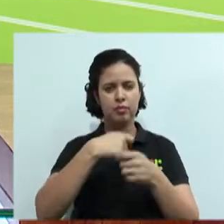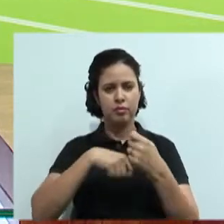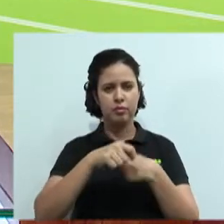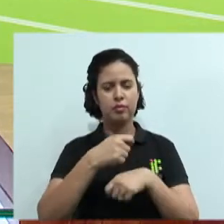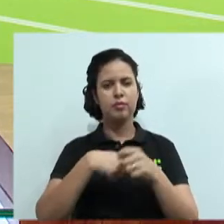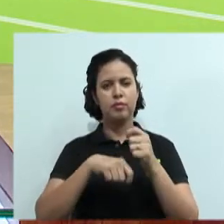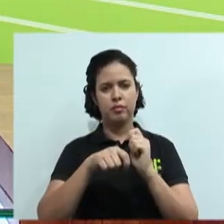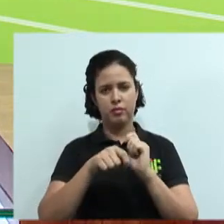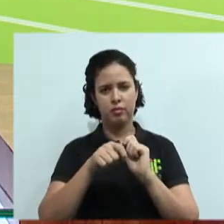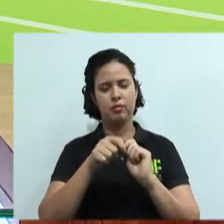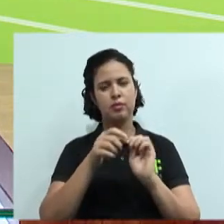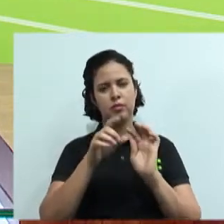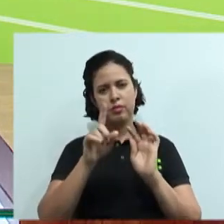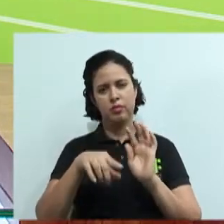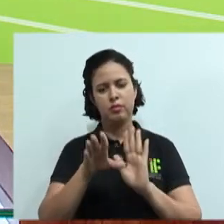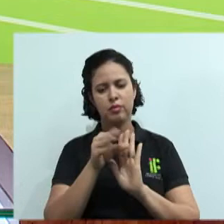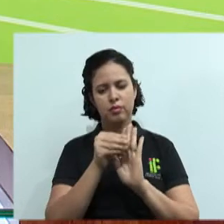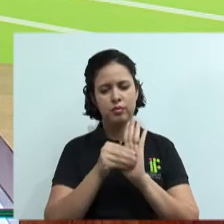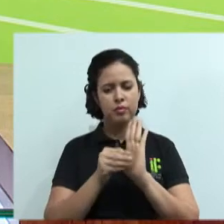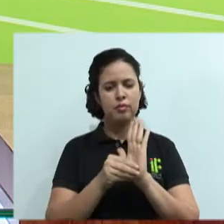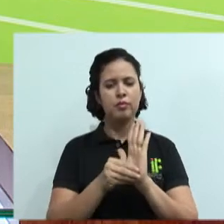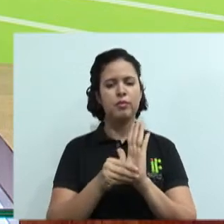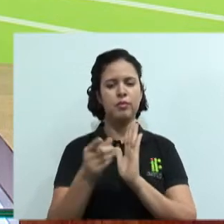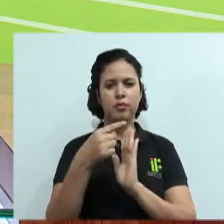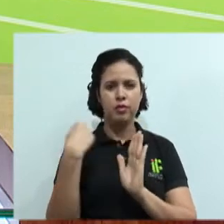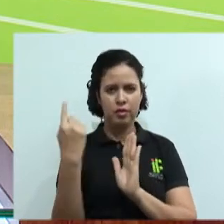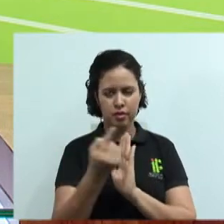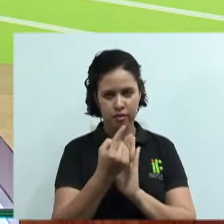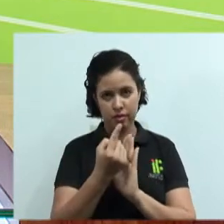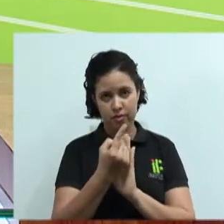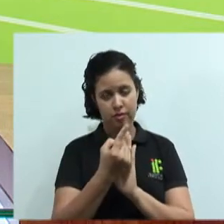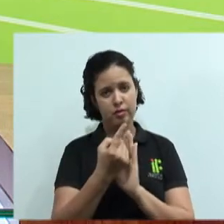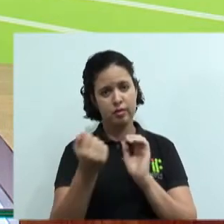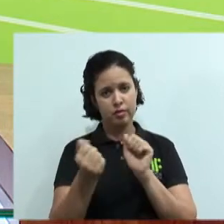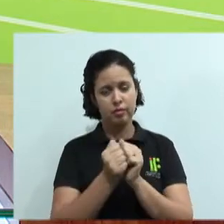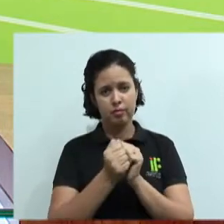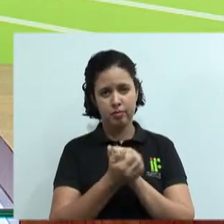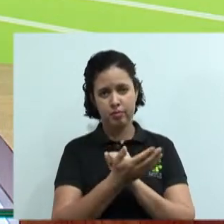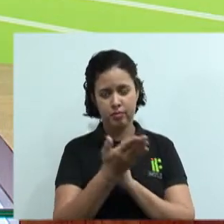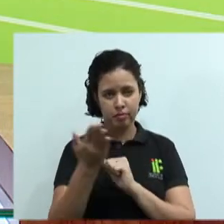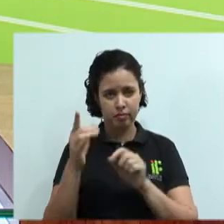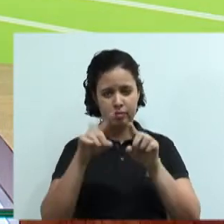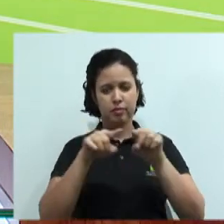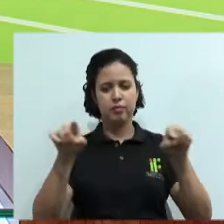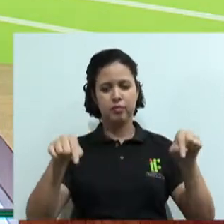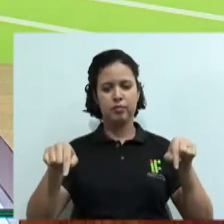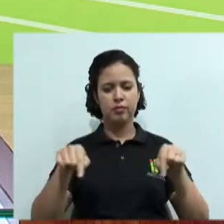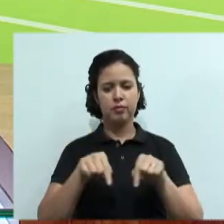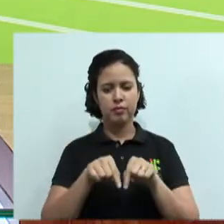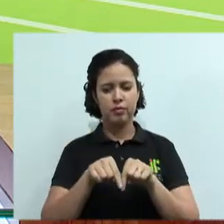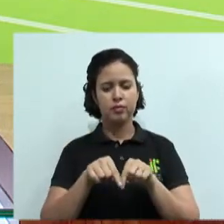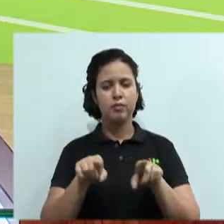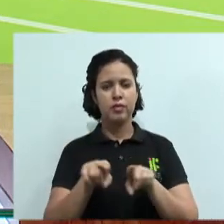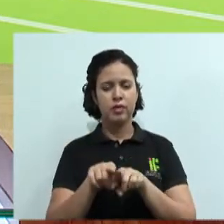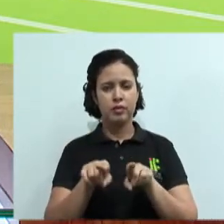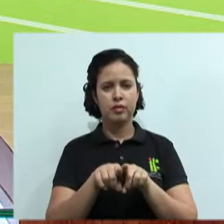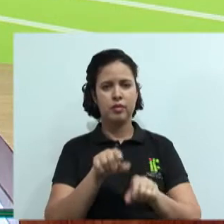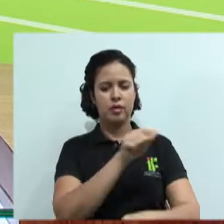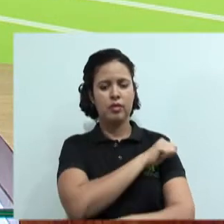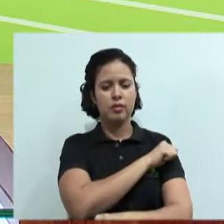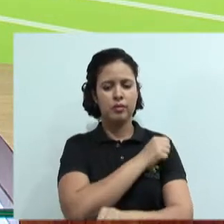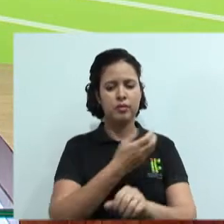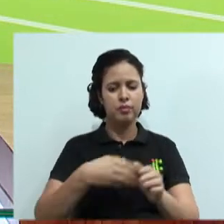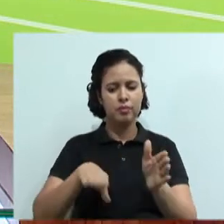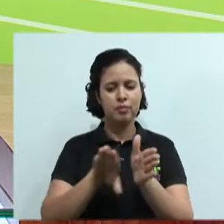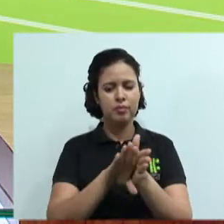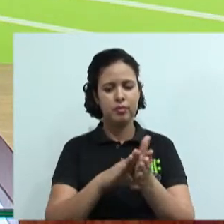essa negociação educacional entre nós, aqui no estúdio, e vocês que estão aí na sala de aula, aos alunos que estão chegando agora. Fiquem